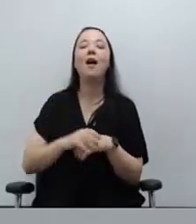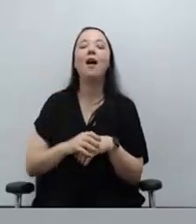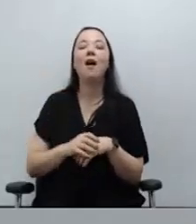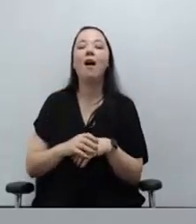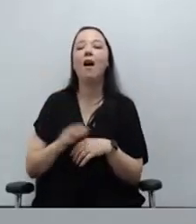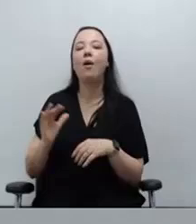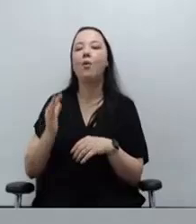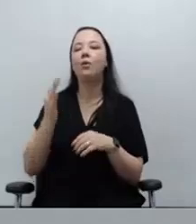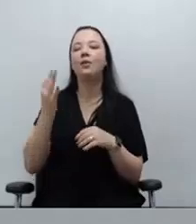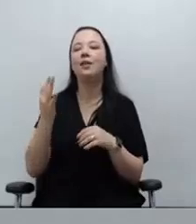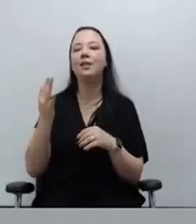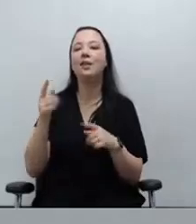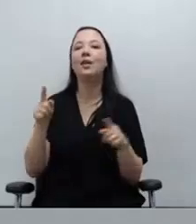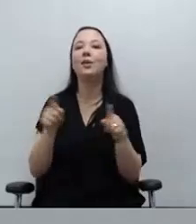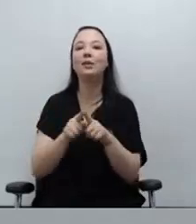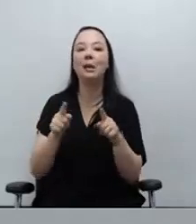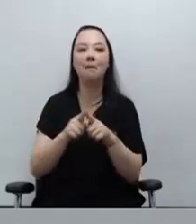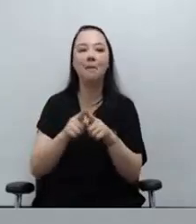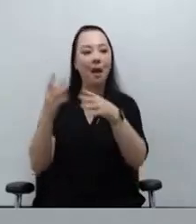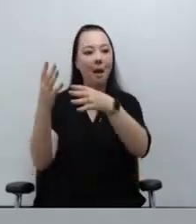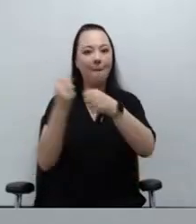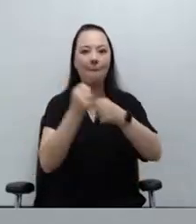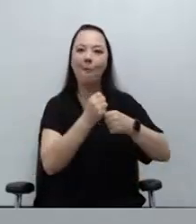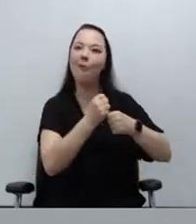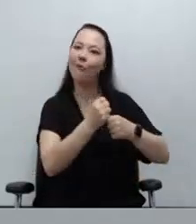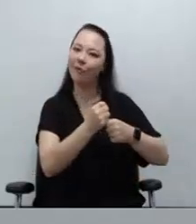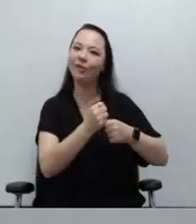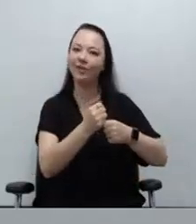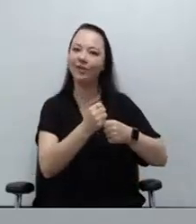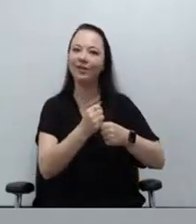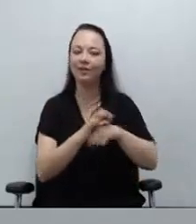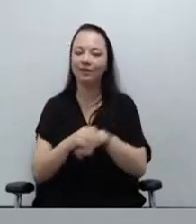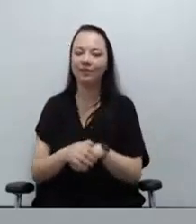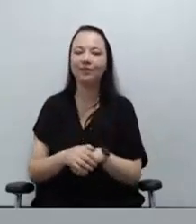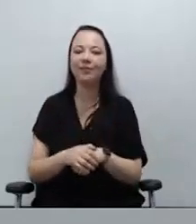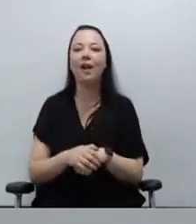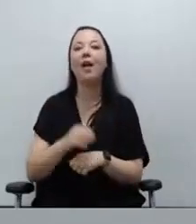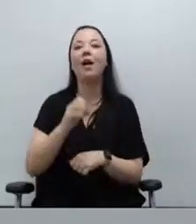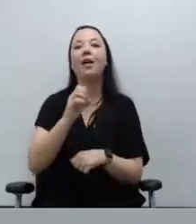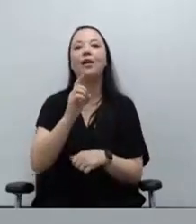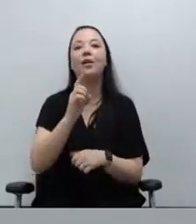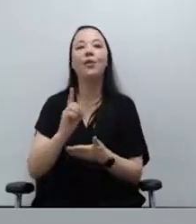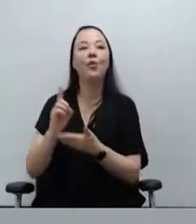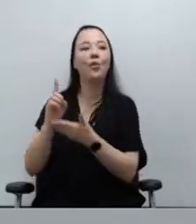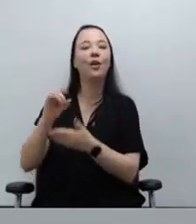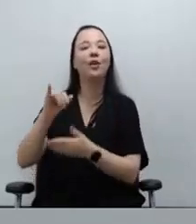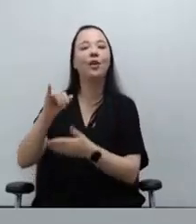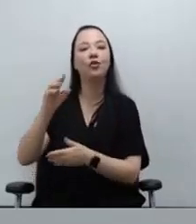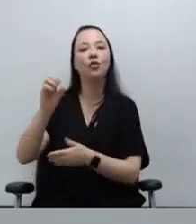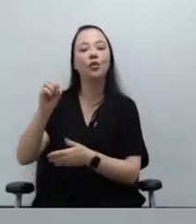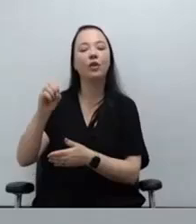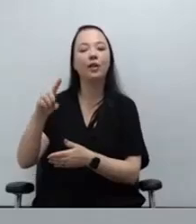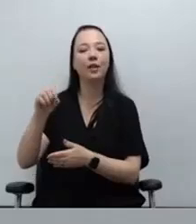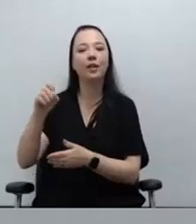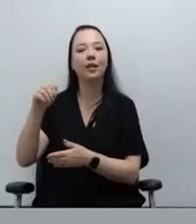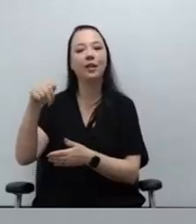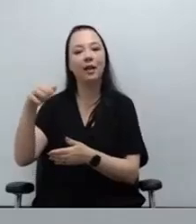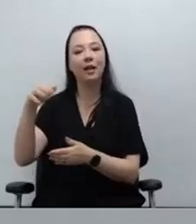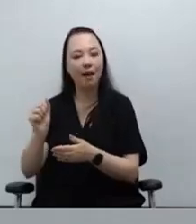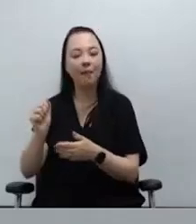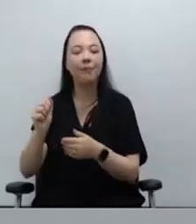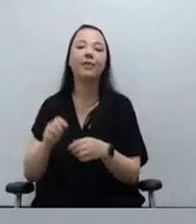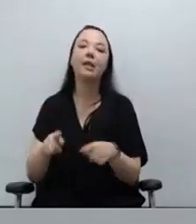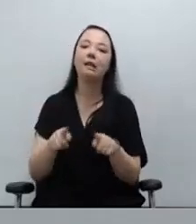Associação das Defensoras e Defensores Públicos, da doutora Jordana, que está aqui no Conselho, aí